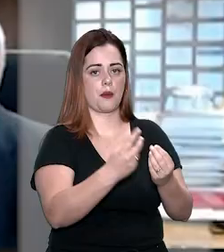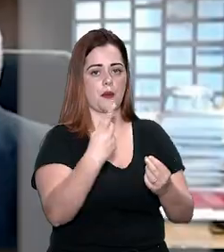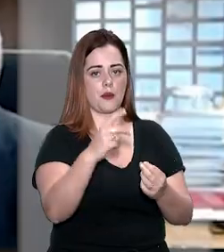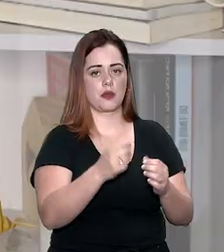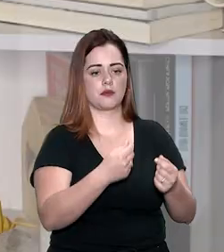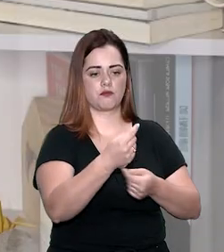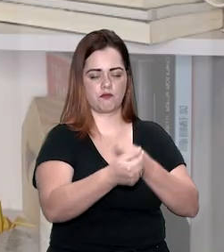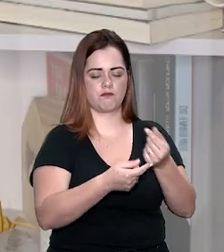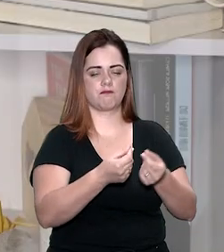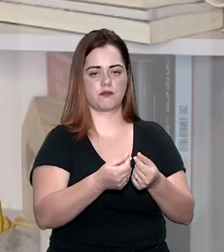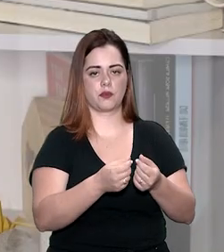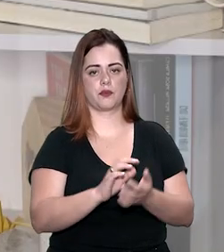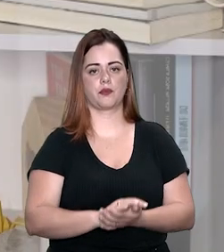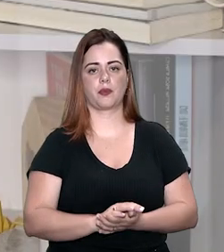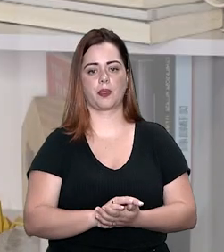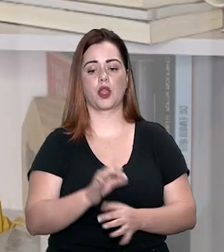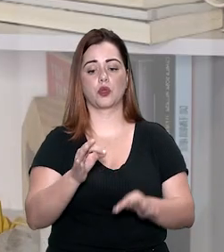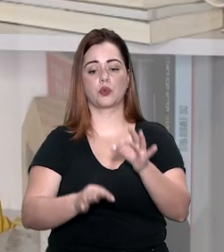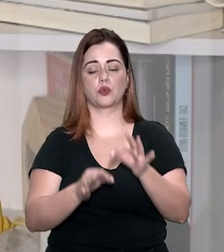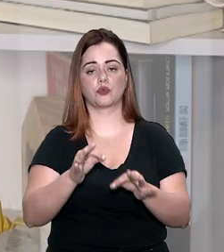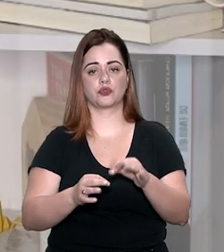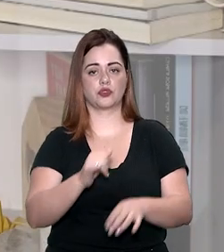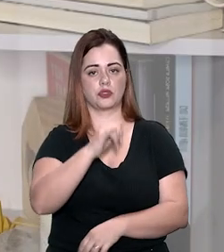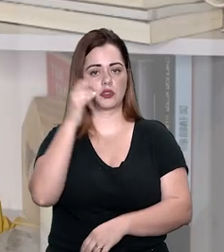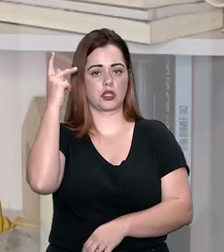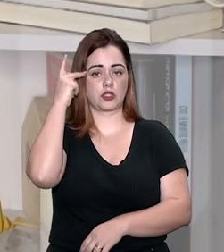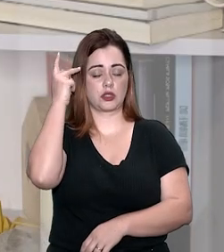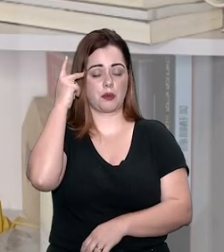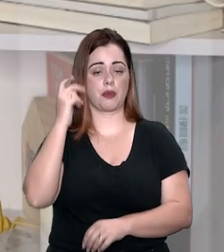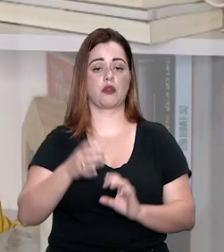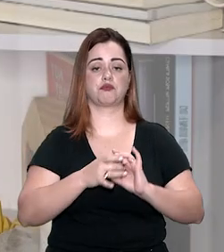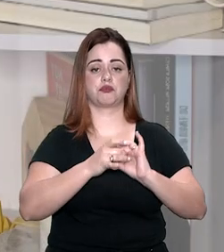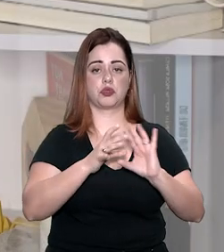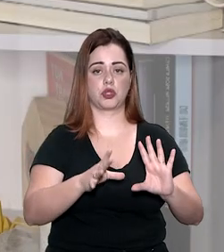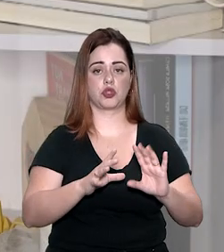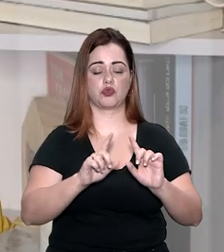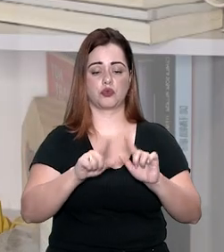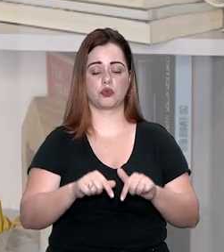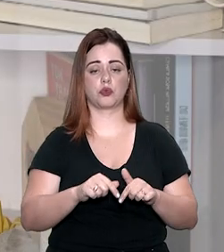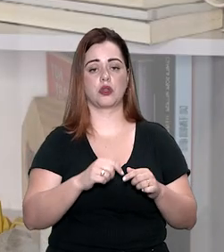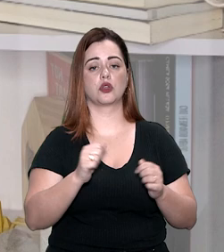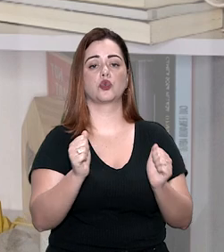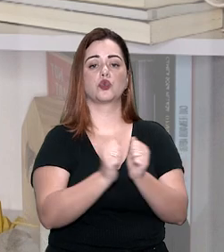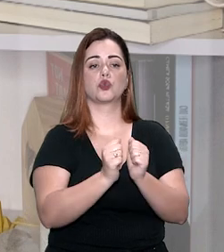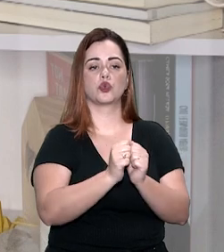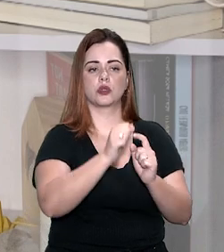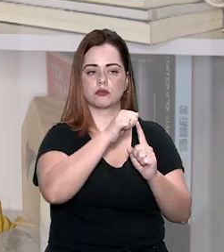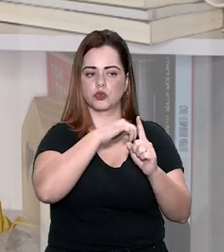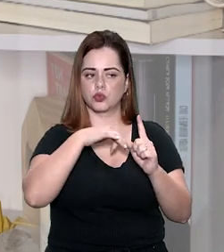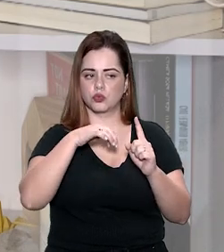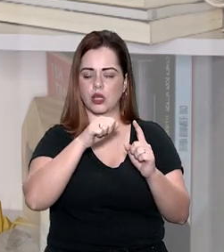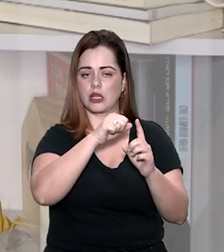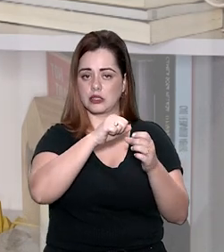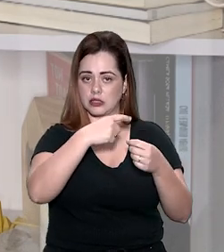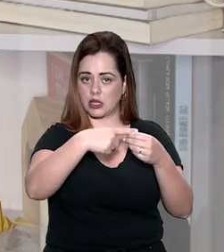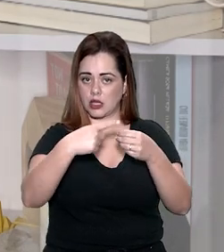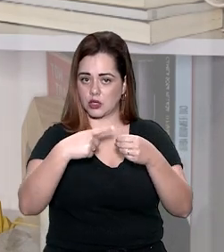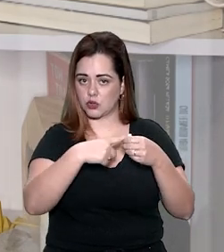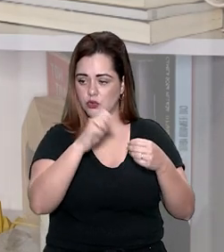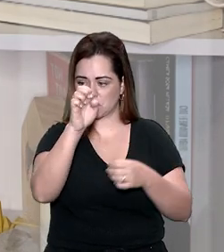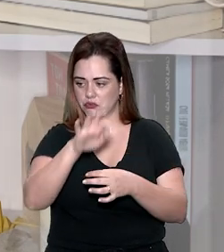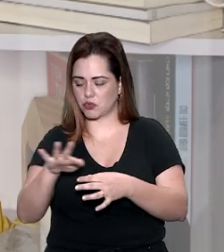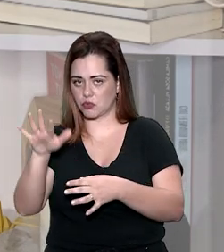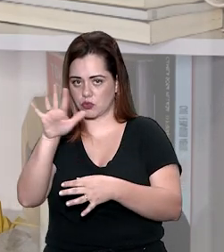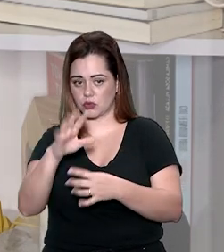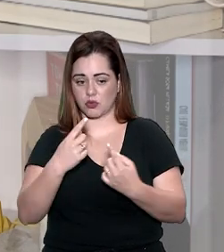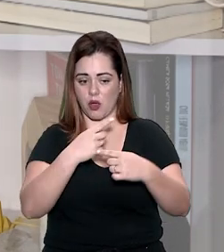fiduciária. O Tribunal de Justiça de São Paulo havia mantido a execução fiscal proposta pelo município do Estado contra a instituição